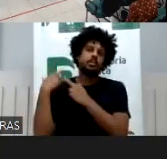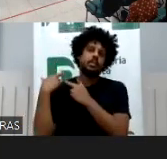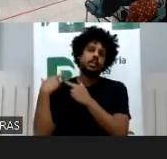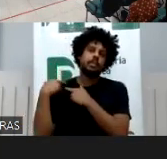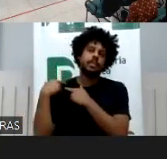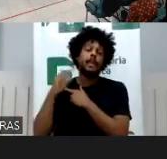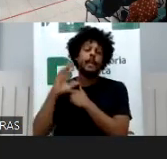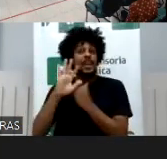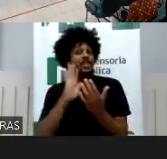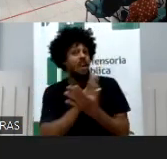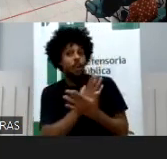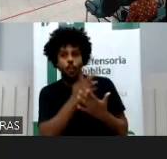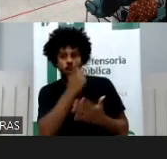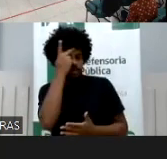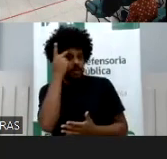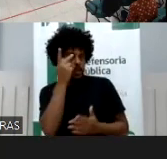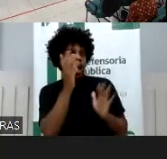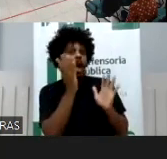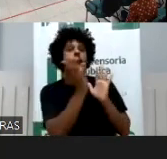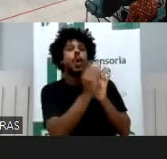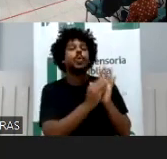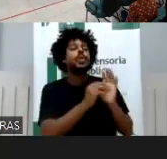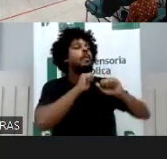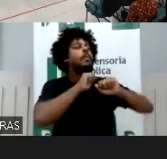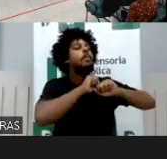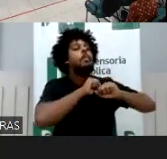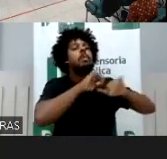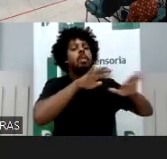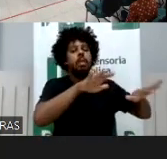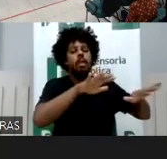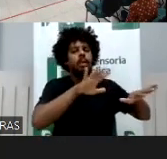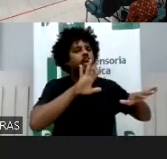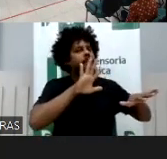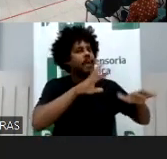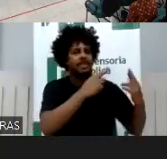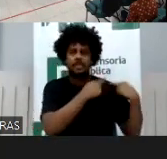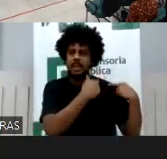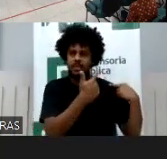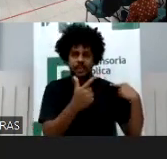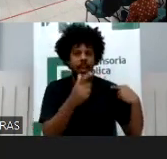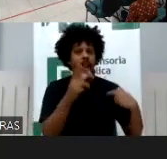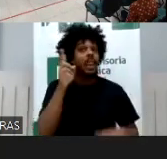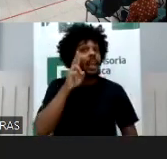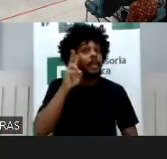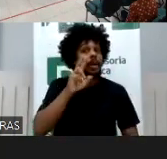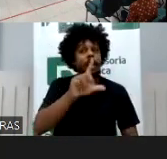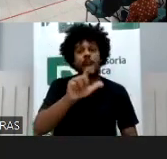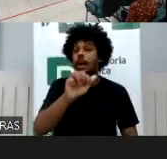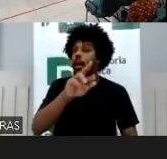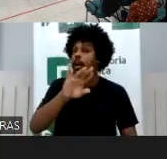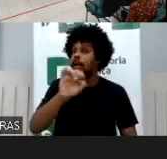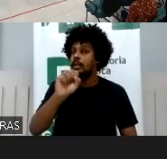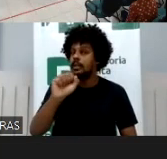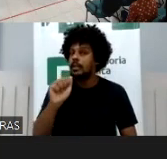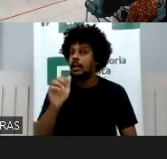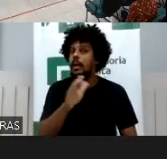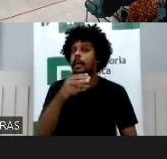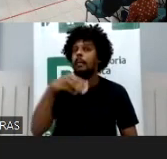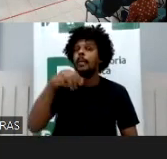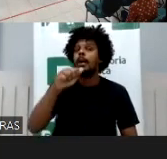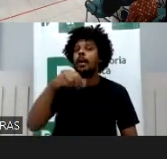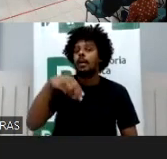responsáveis, ganham para si, o caso da Larissa Manoela explodiu há pouco tempo, né, mostrando aí um aspecto disso,